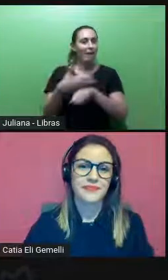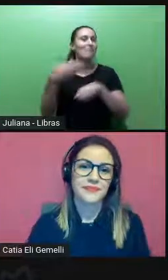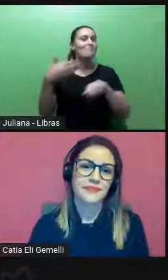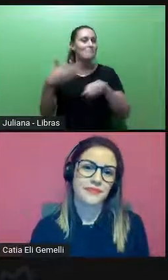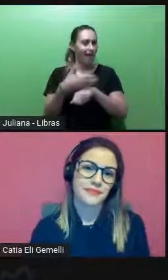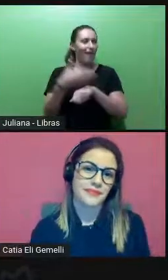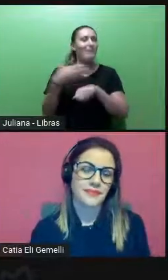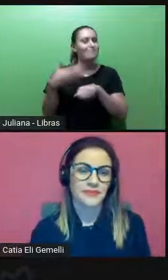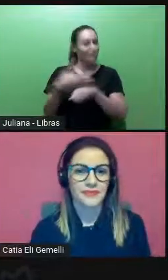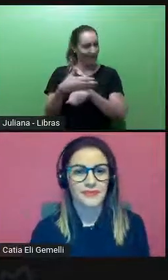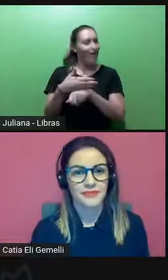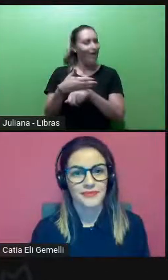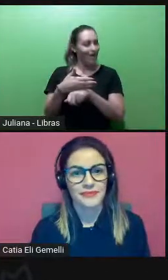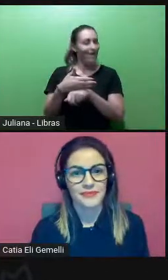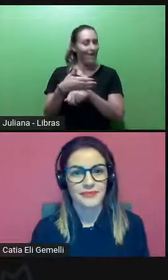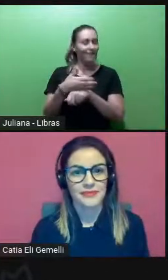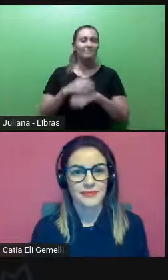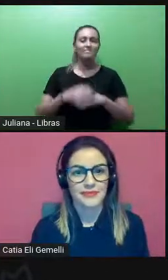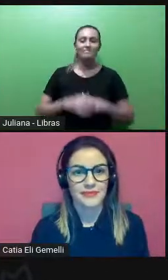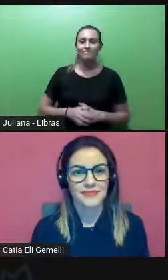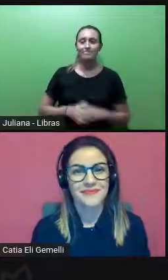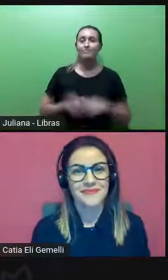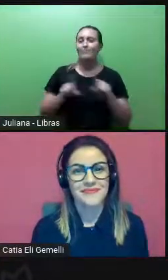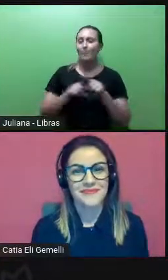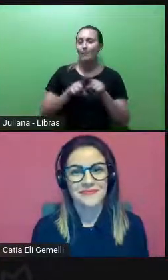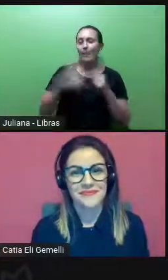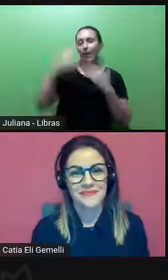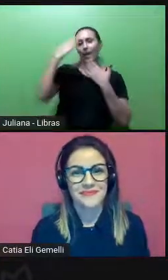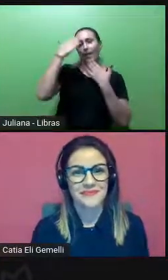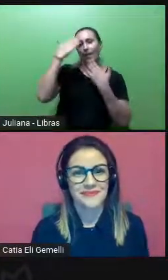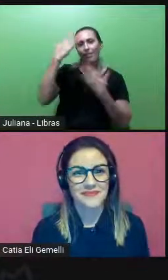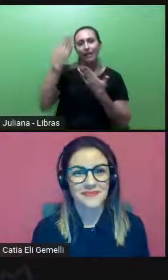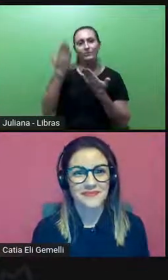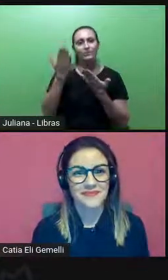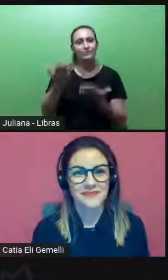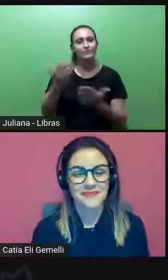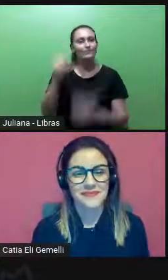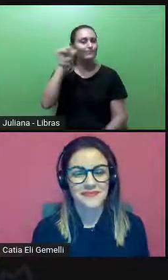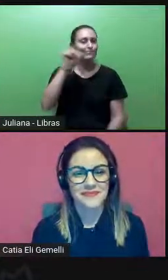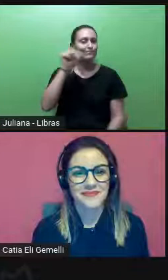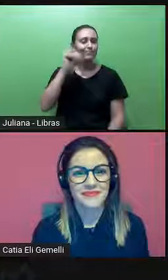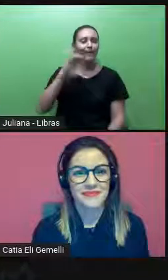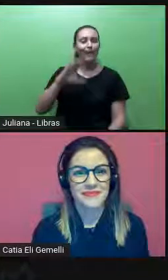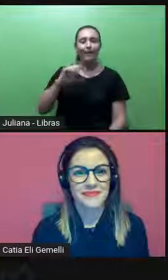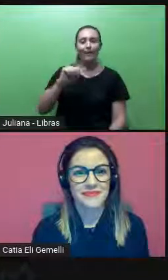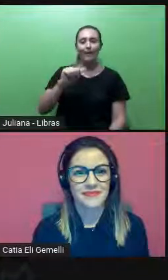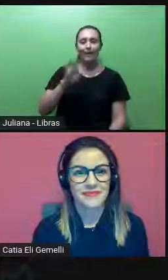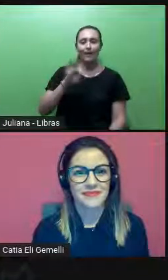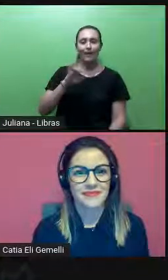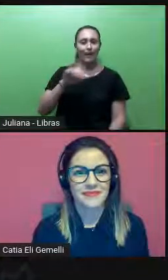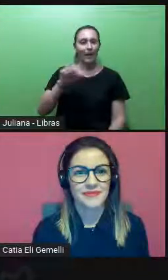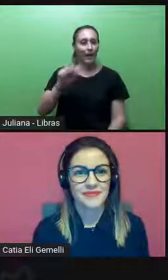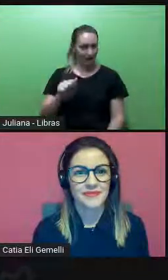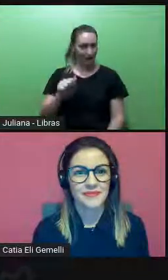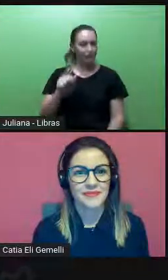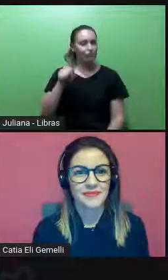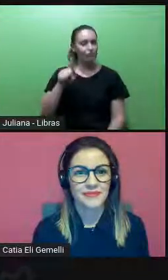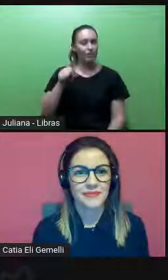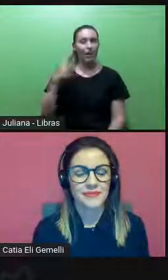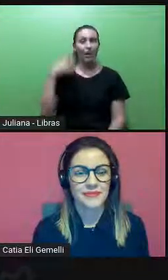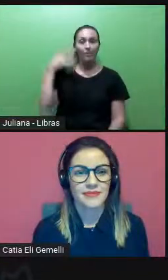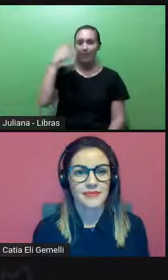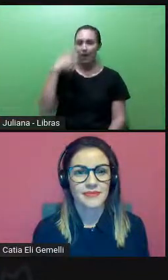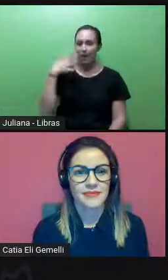Agradeço também a Kátia, que é a nossa palestrante da noite. Essa é a nossa última